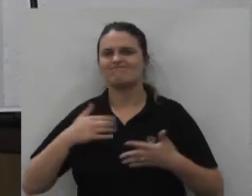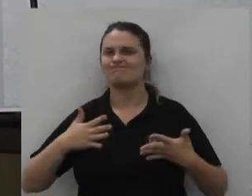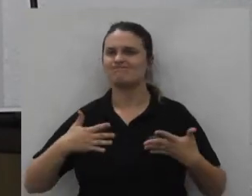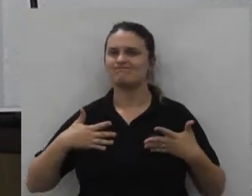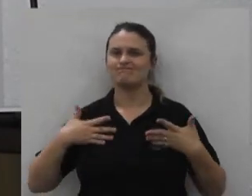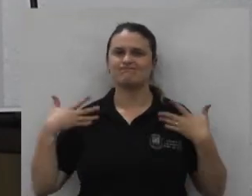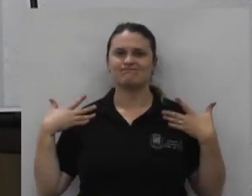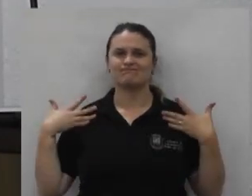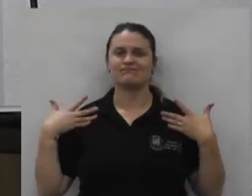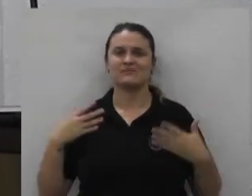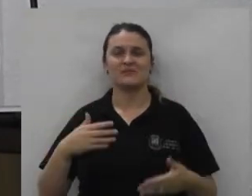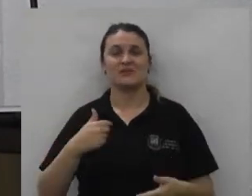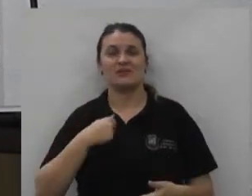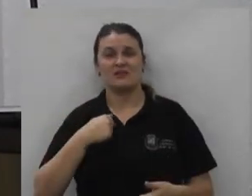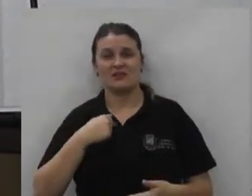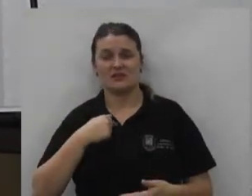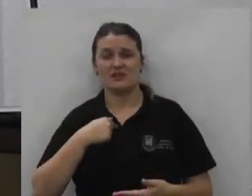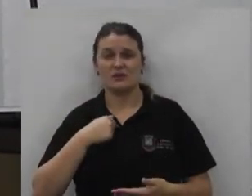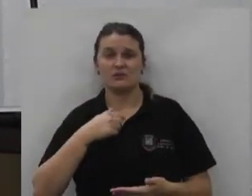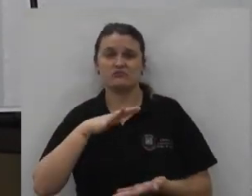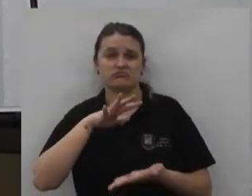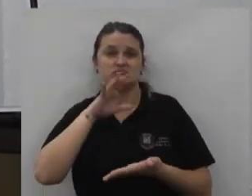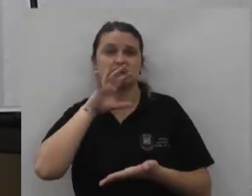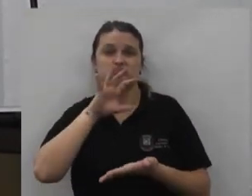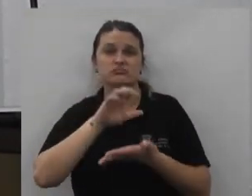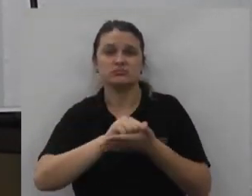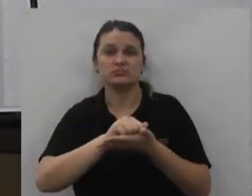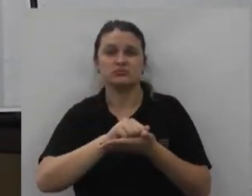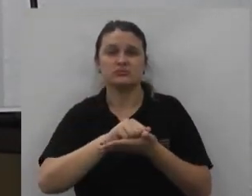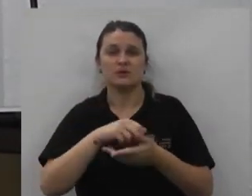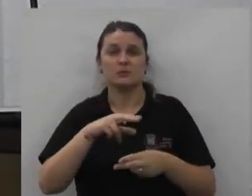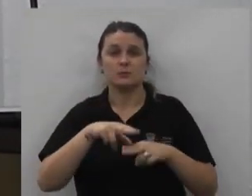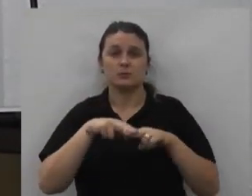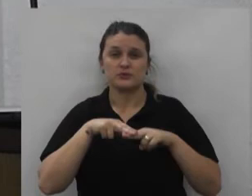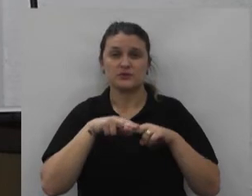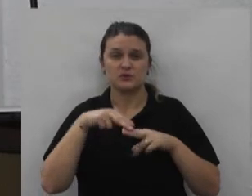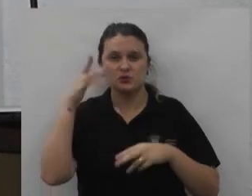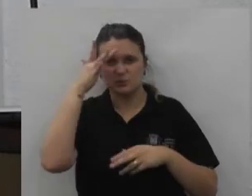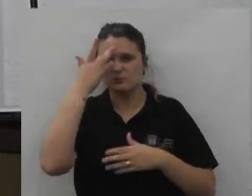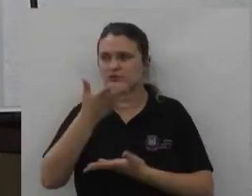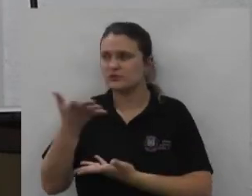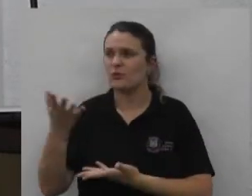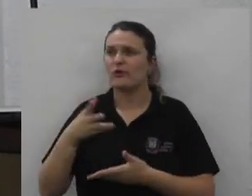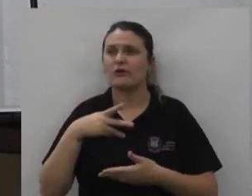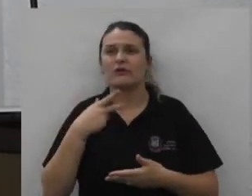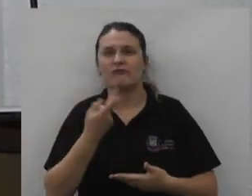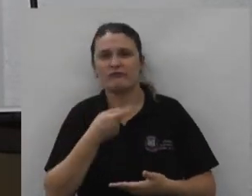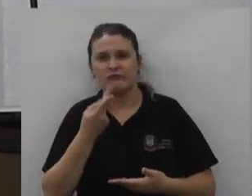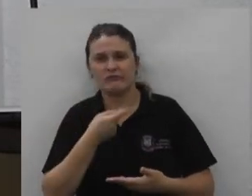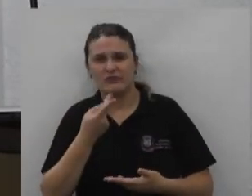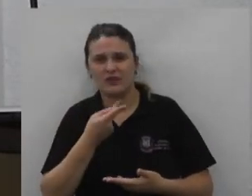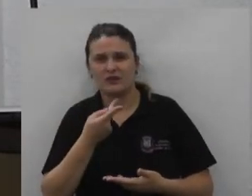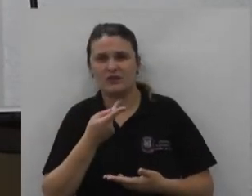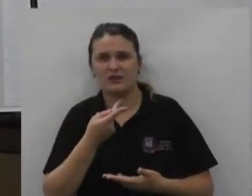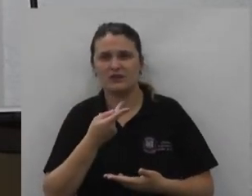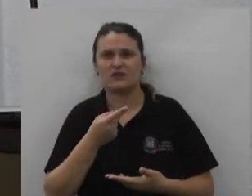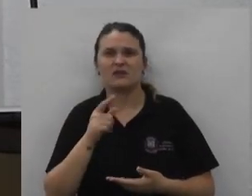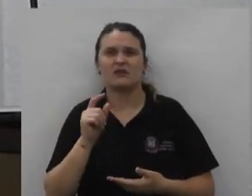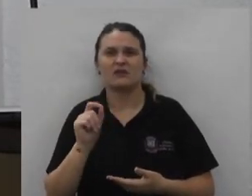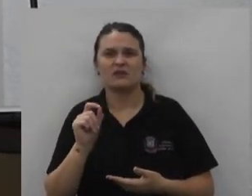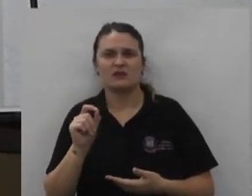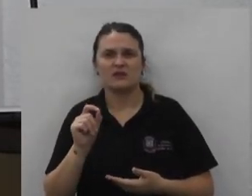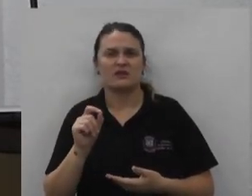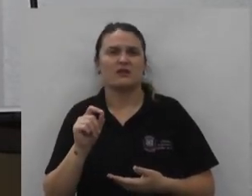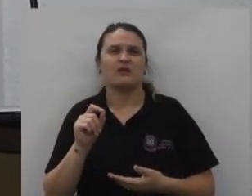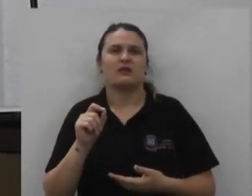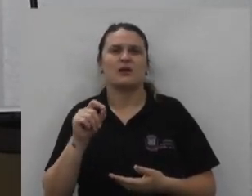assusta isso fica aqui o meu registro por isso pessoal quando se fala que